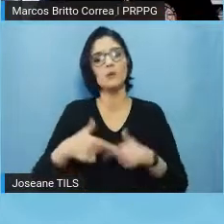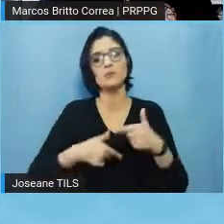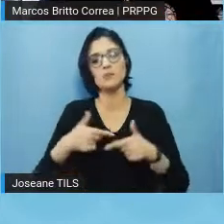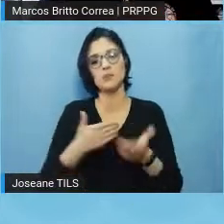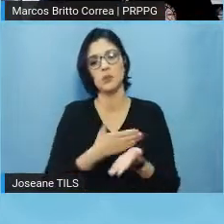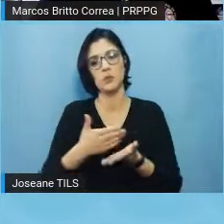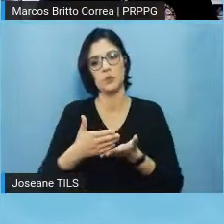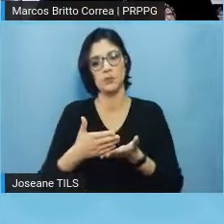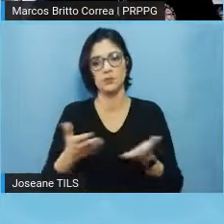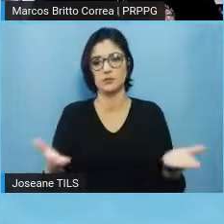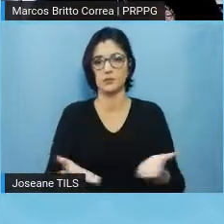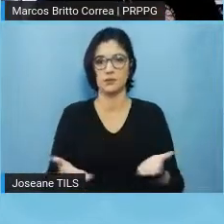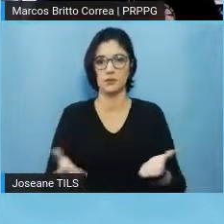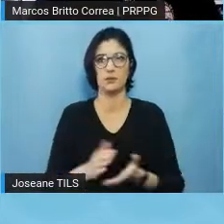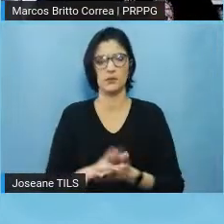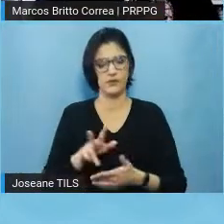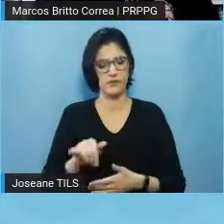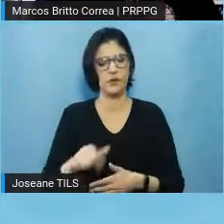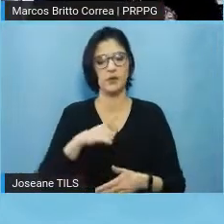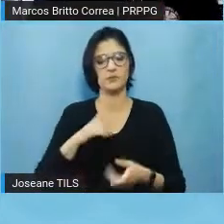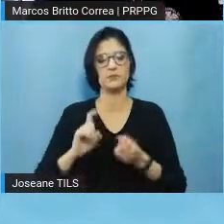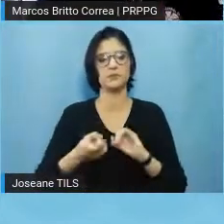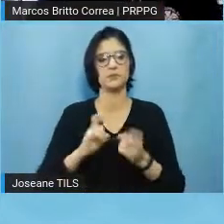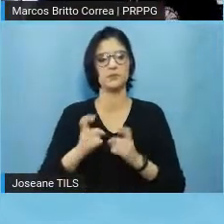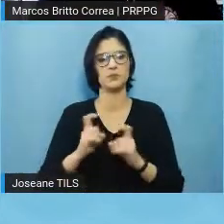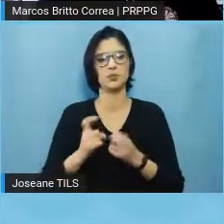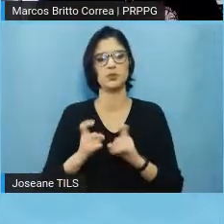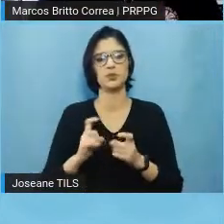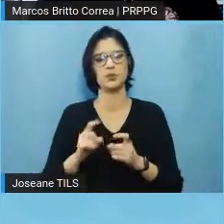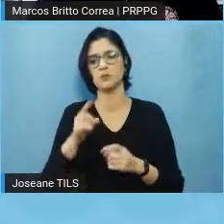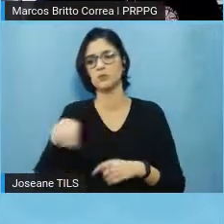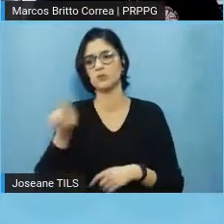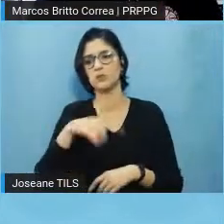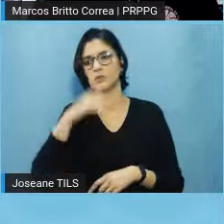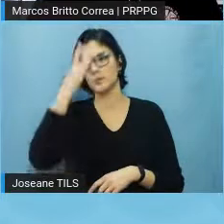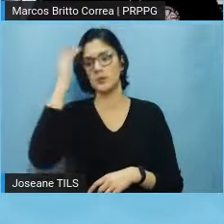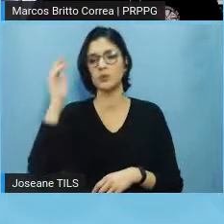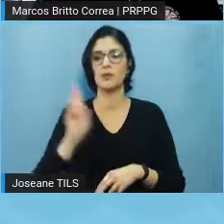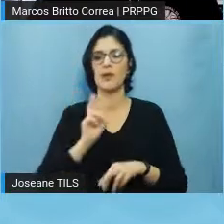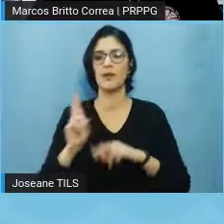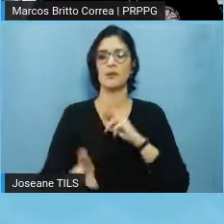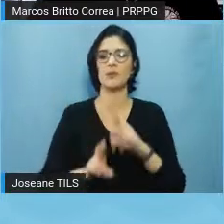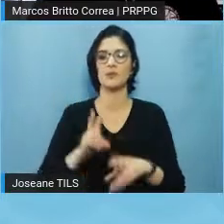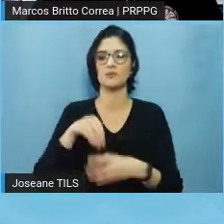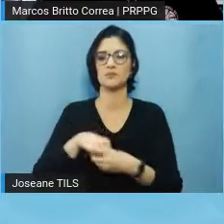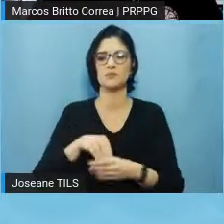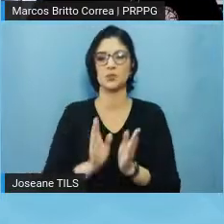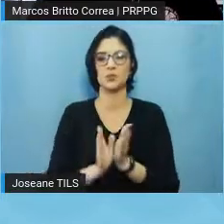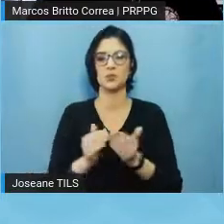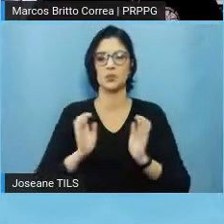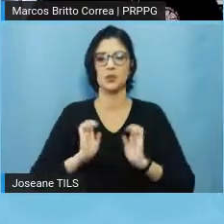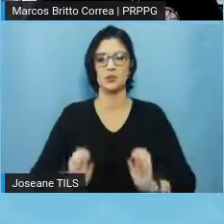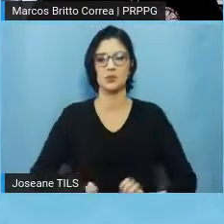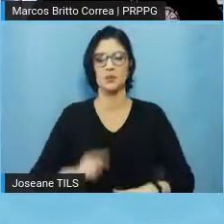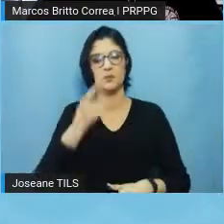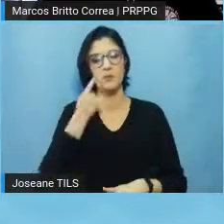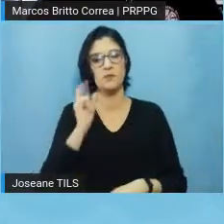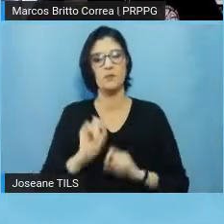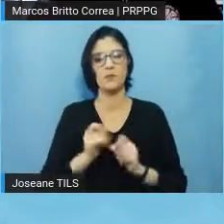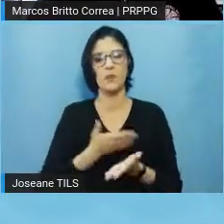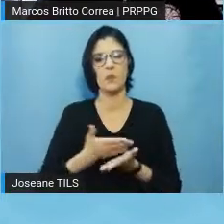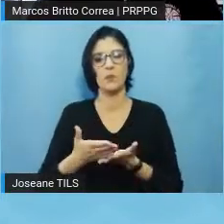né, e a gente vai ter uma reunião em breve com o pessoal dos comitês de ética, para a gente começar a trabalhar no sentido de